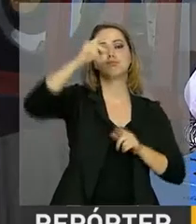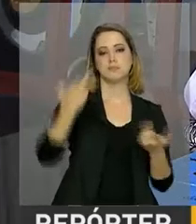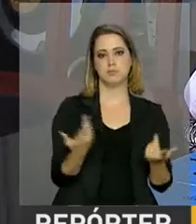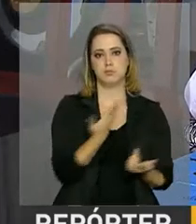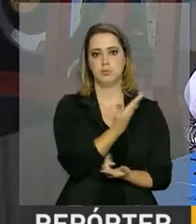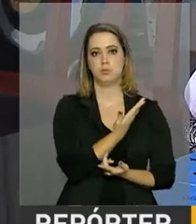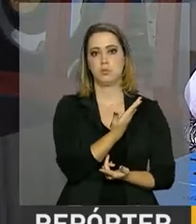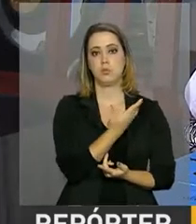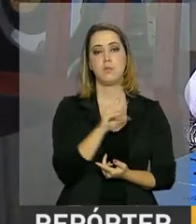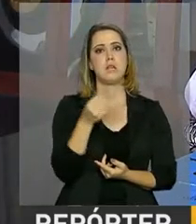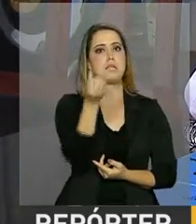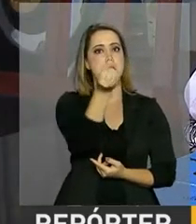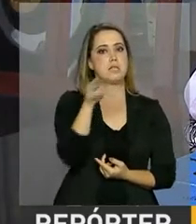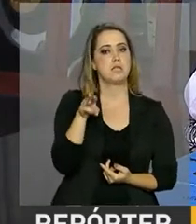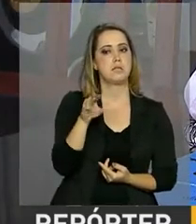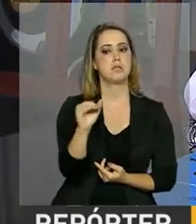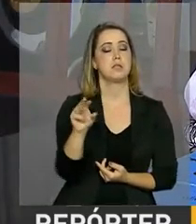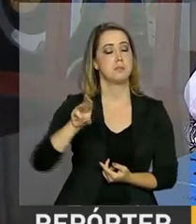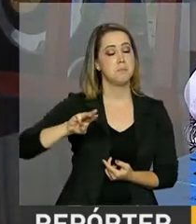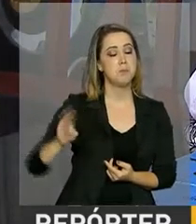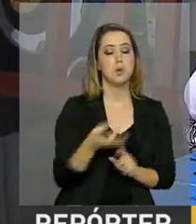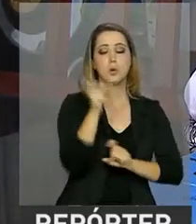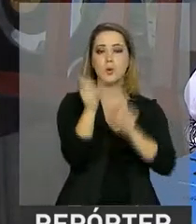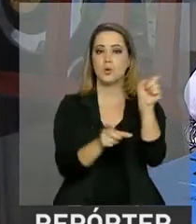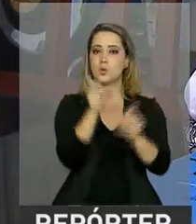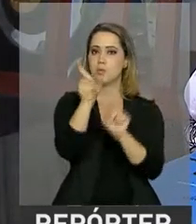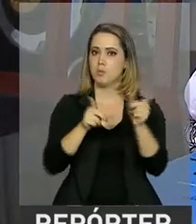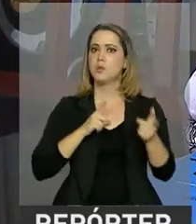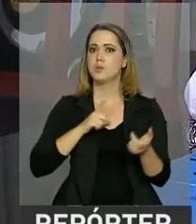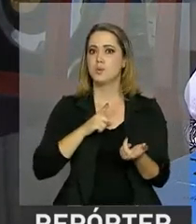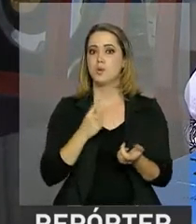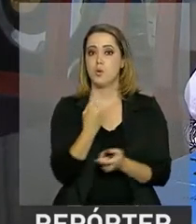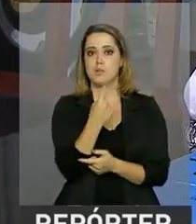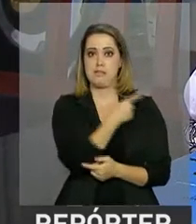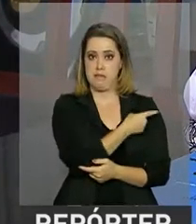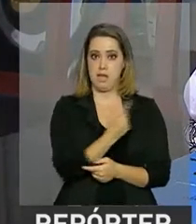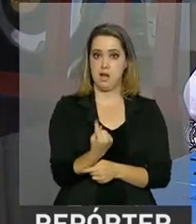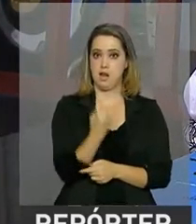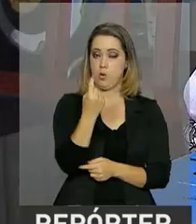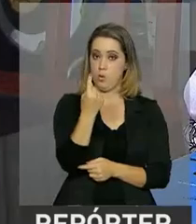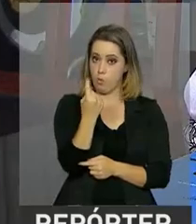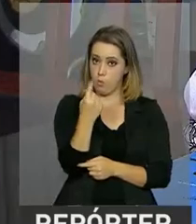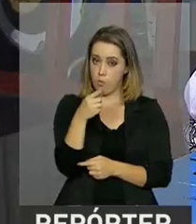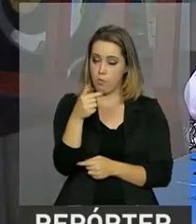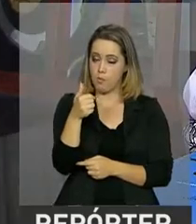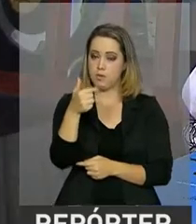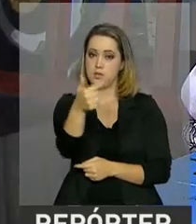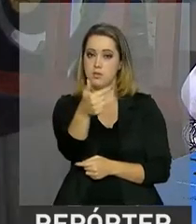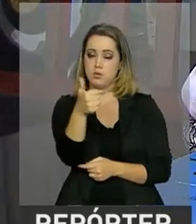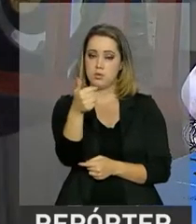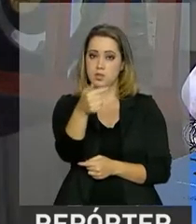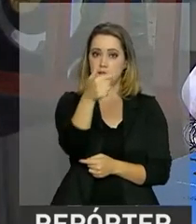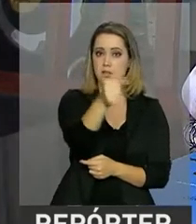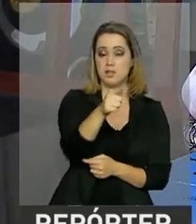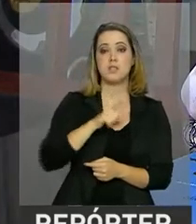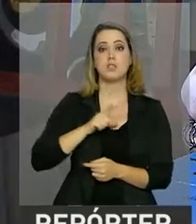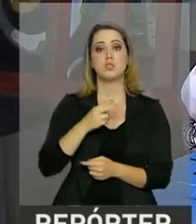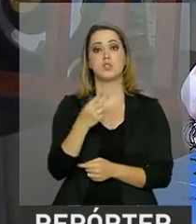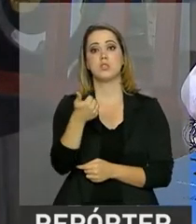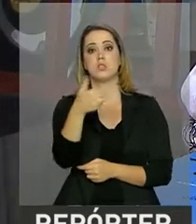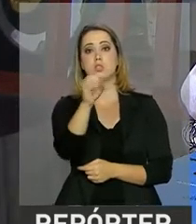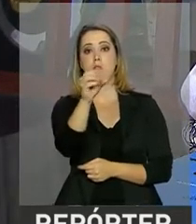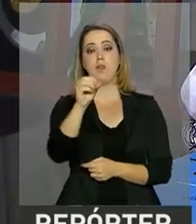candidatos, Gabriela está entre os 77 que conseguiram nota mil. Ela nem precisou fazer cursinho.